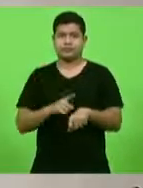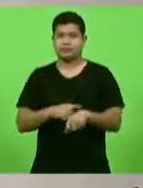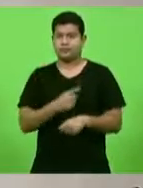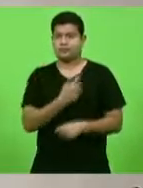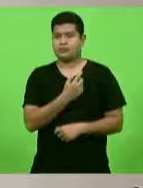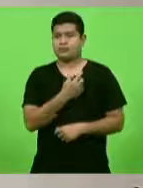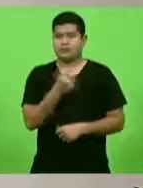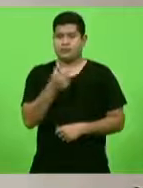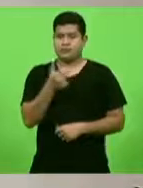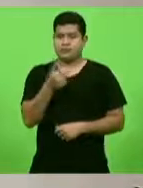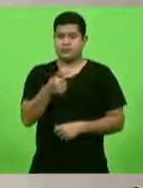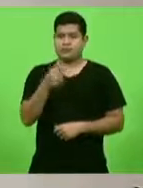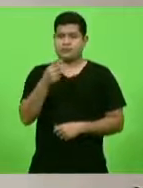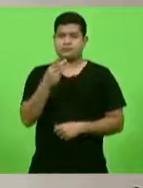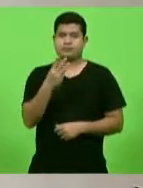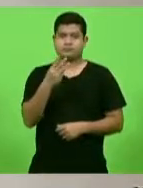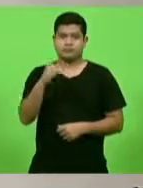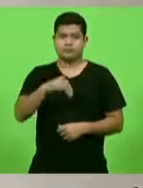segundos.